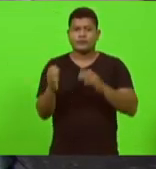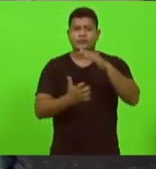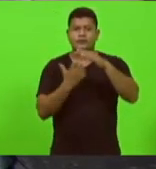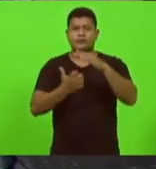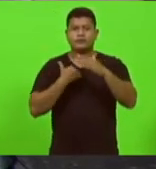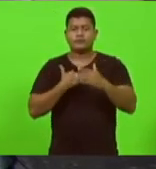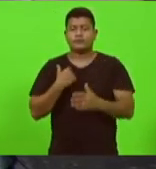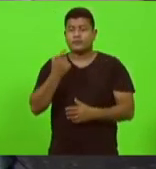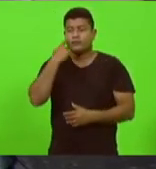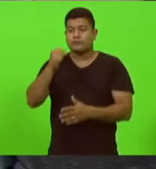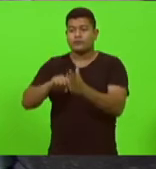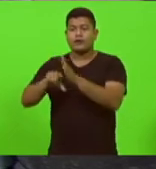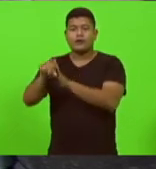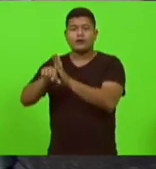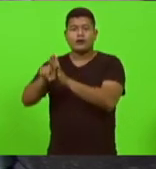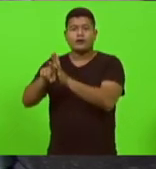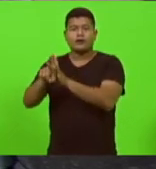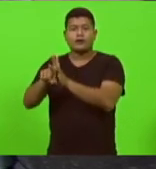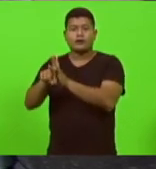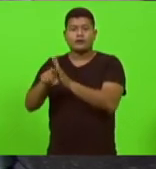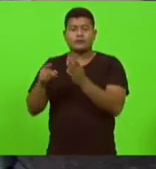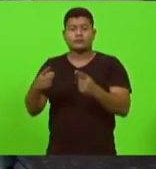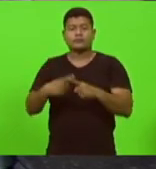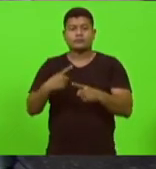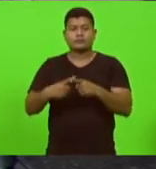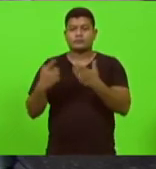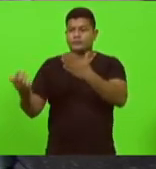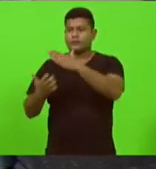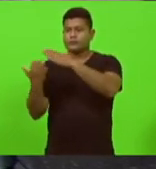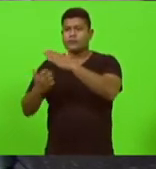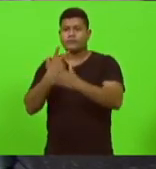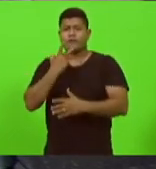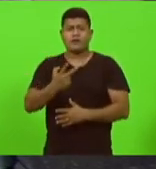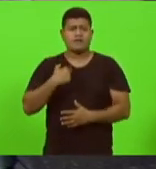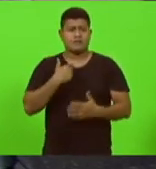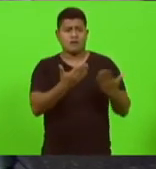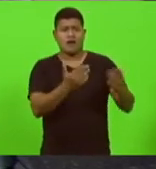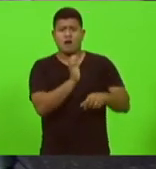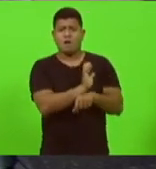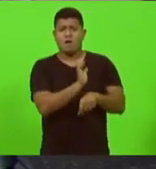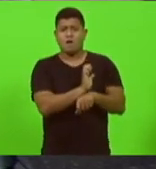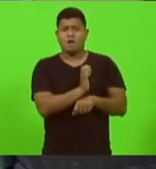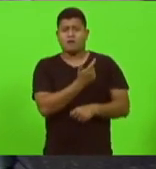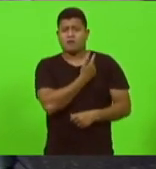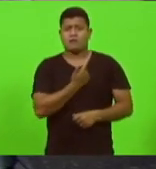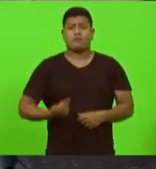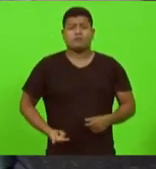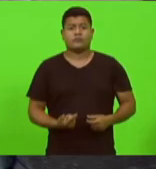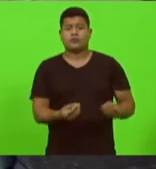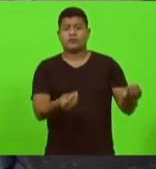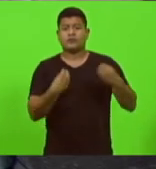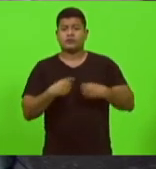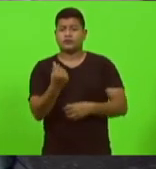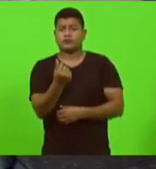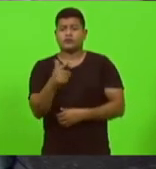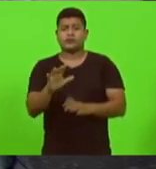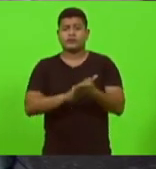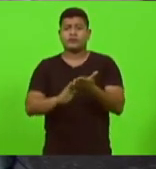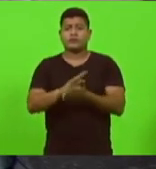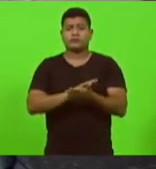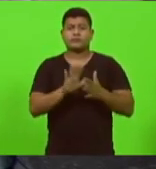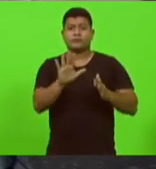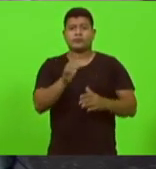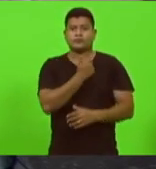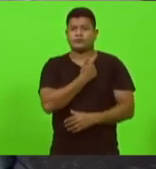porque a empresa dizia que o Estado não pagava o Estado dizia que pagava e às vezes não dava conta e nada era